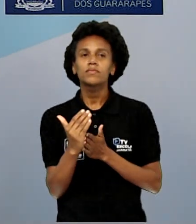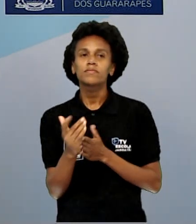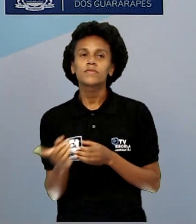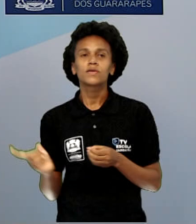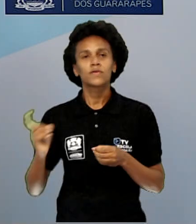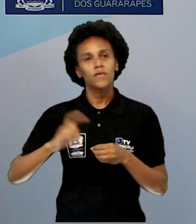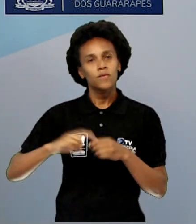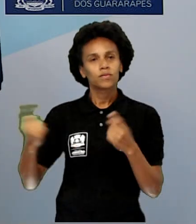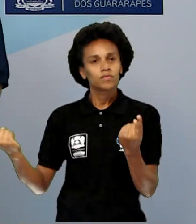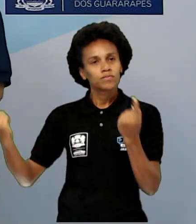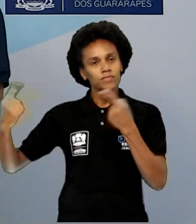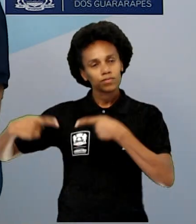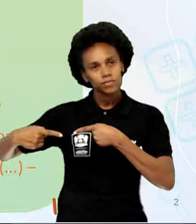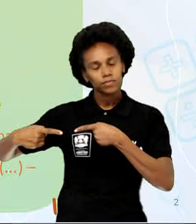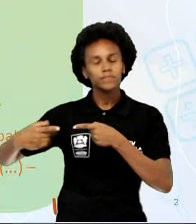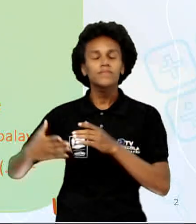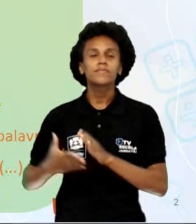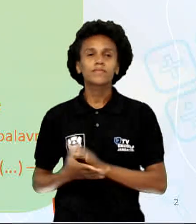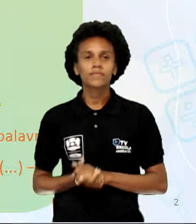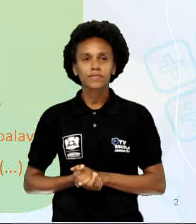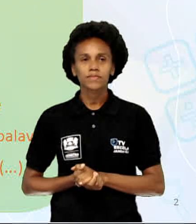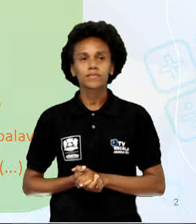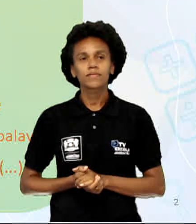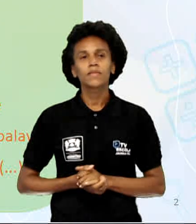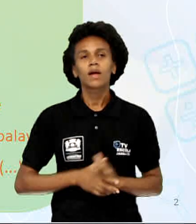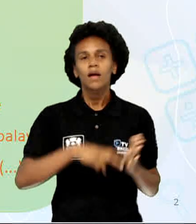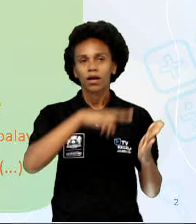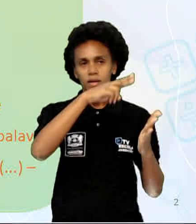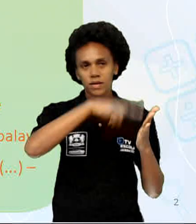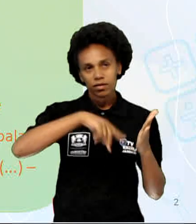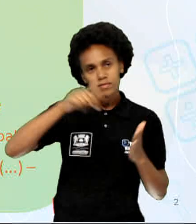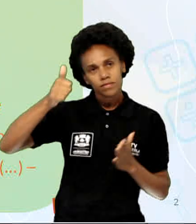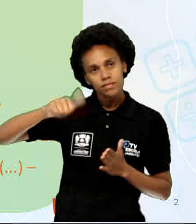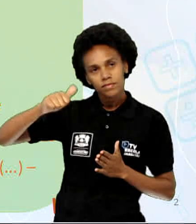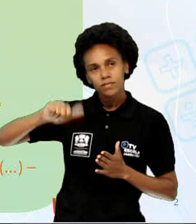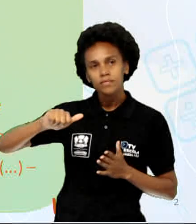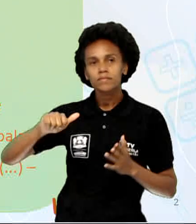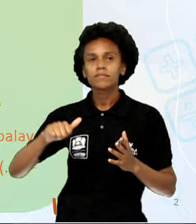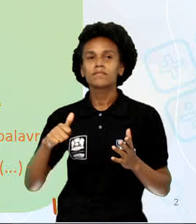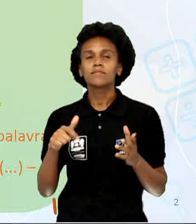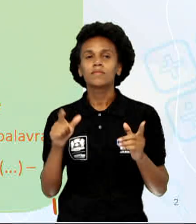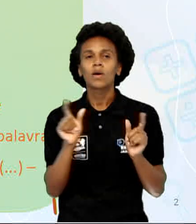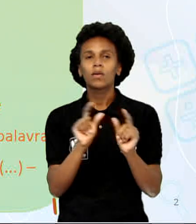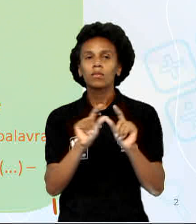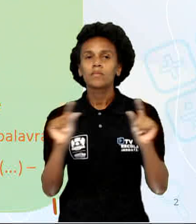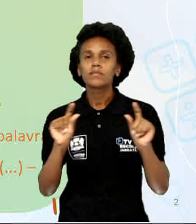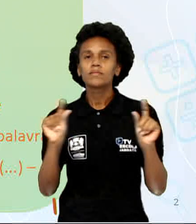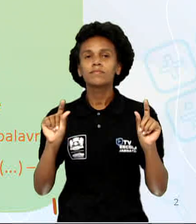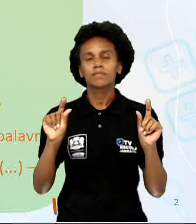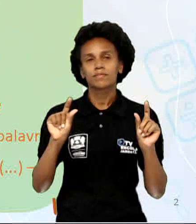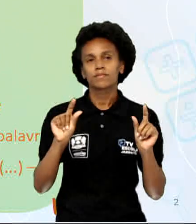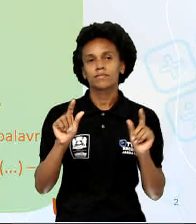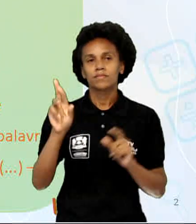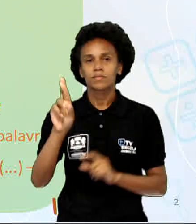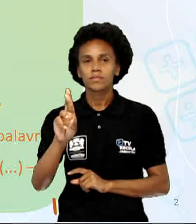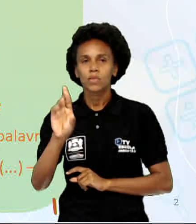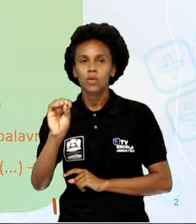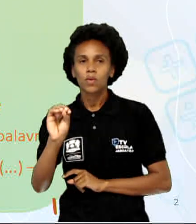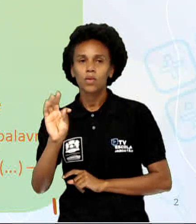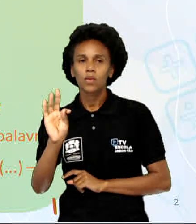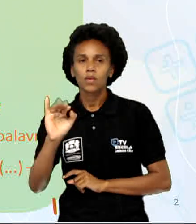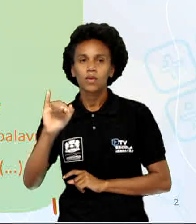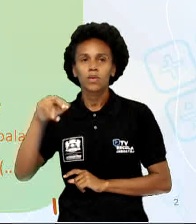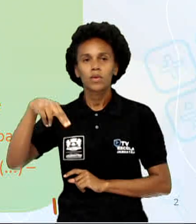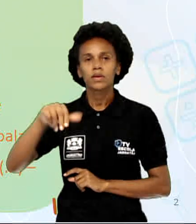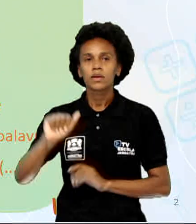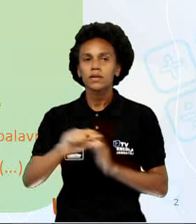do desafio. Veja, leia e analise o trecho da peça Rotina, adaptado pela professora Luciana Olendisky